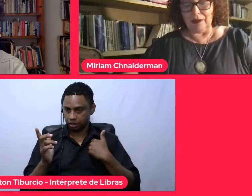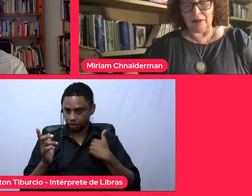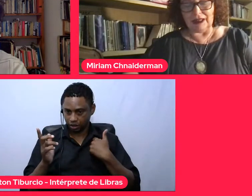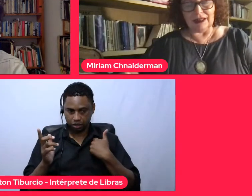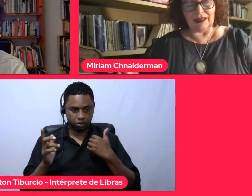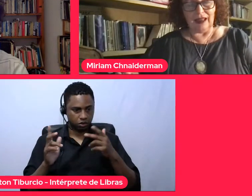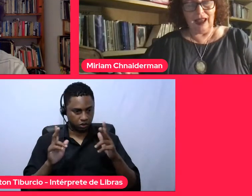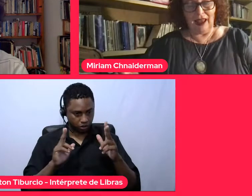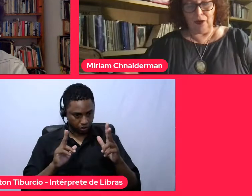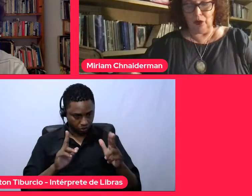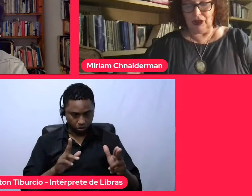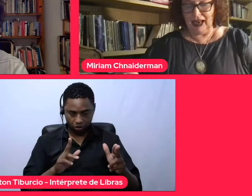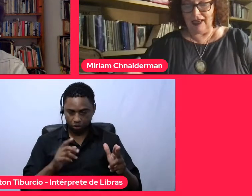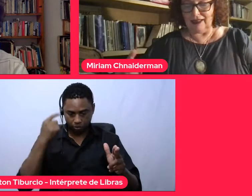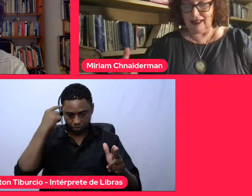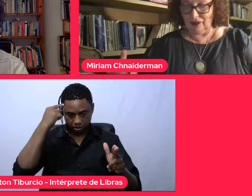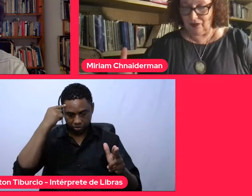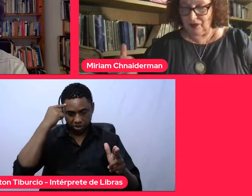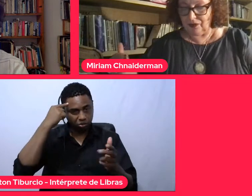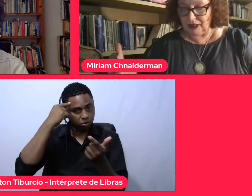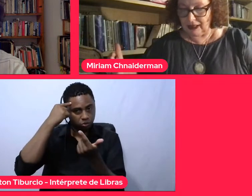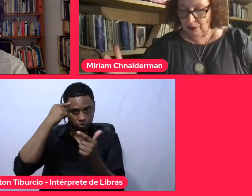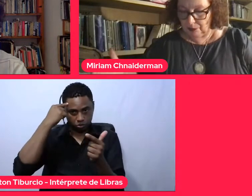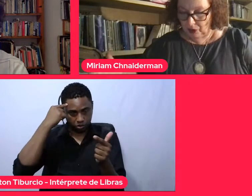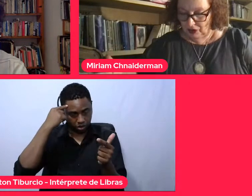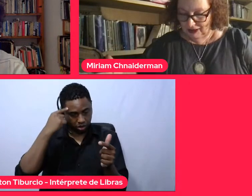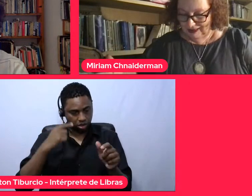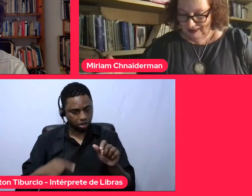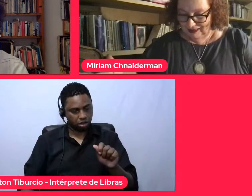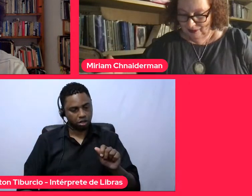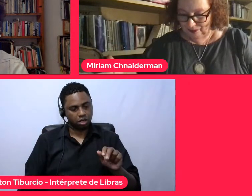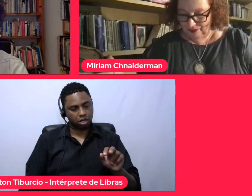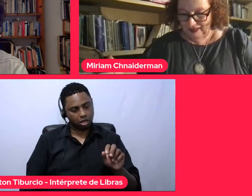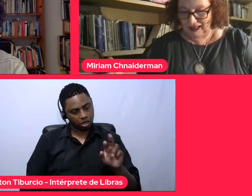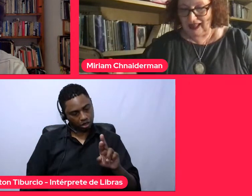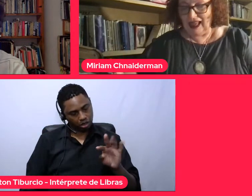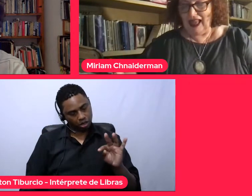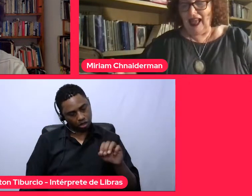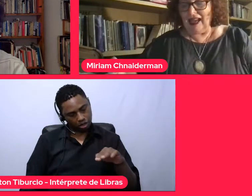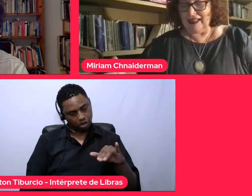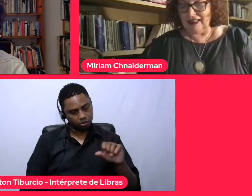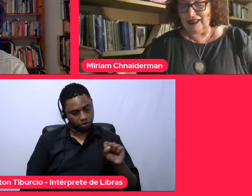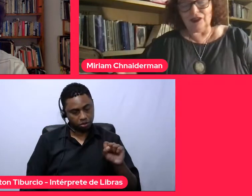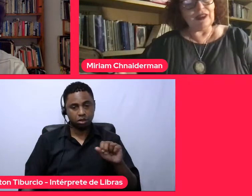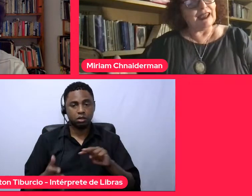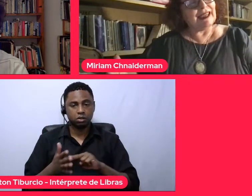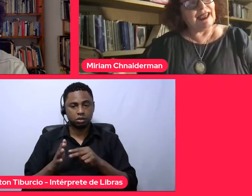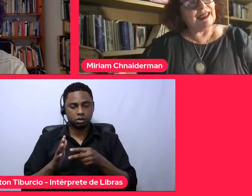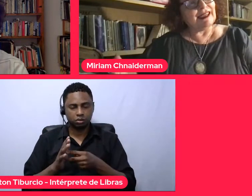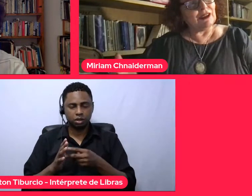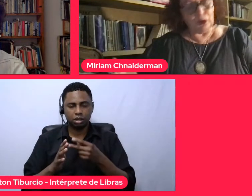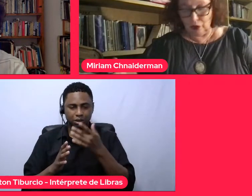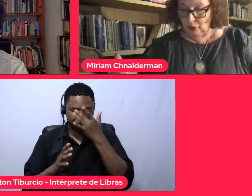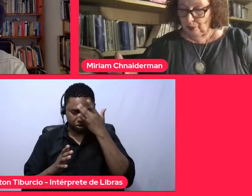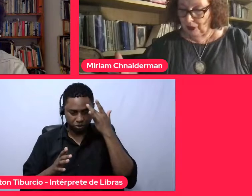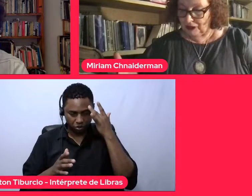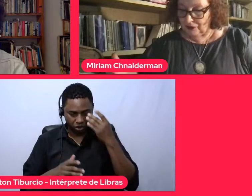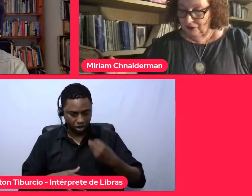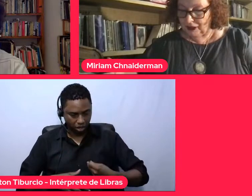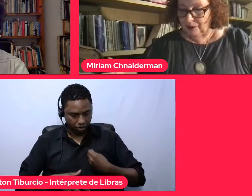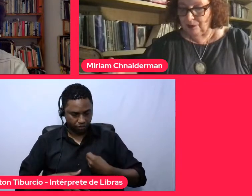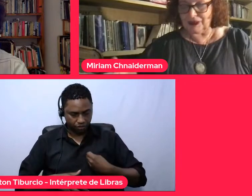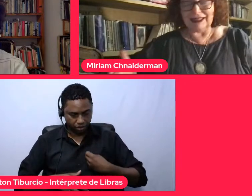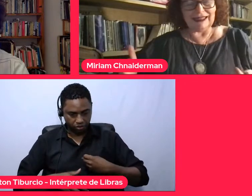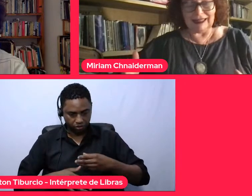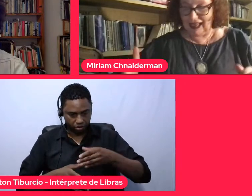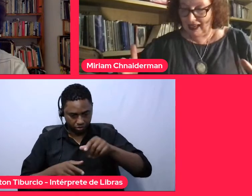Artemis é o olhar de quem vive nas bordas. Aquilo aquele que tudo pode